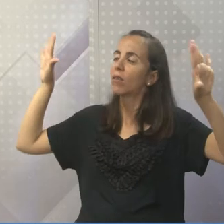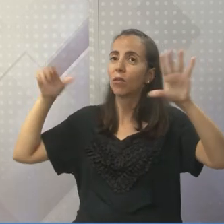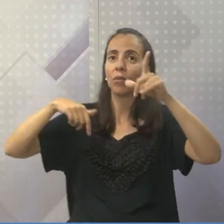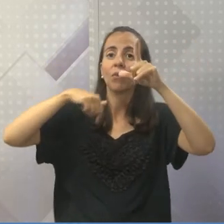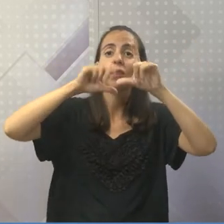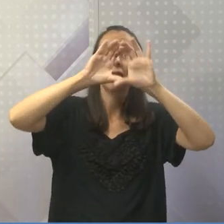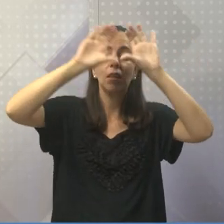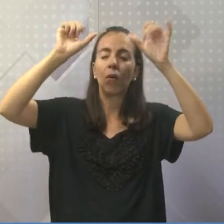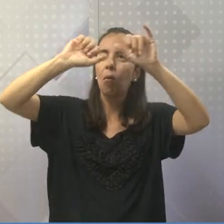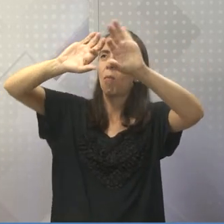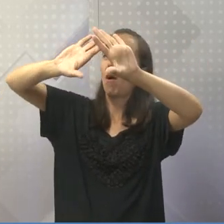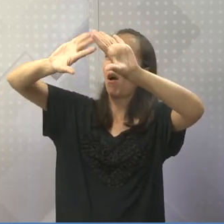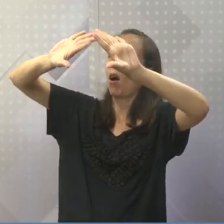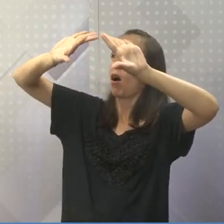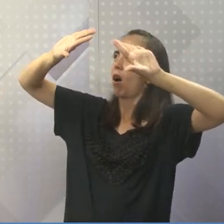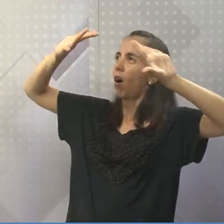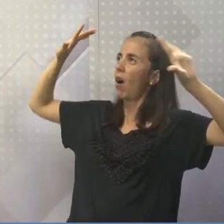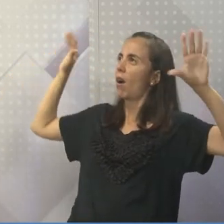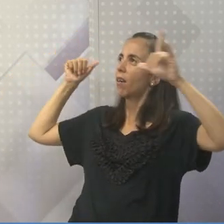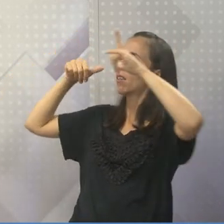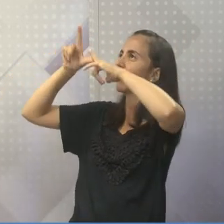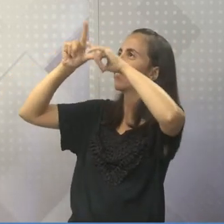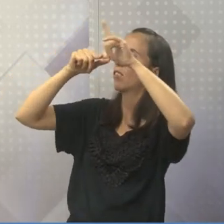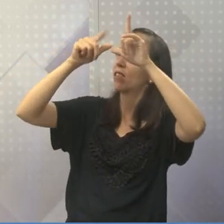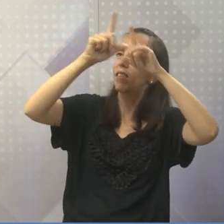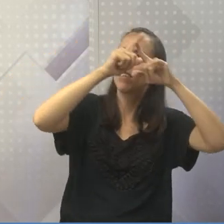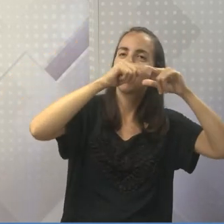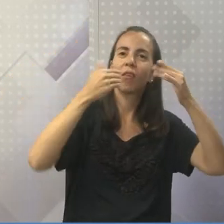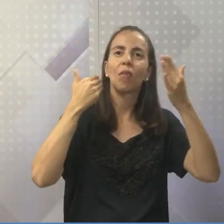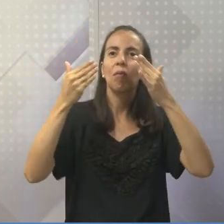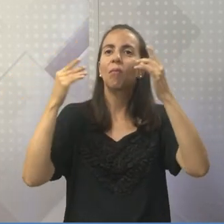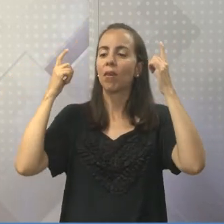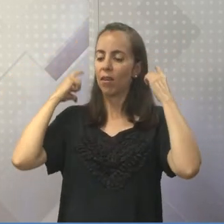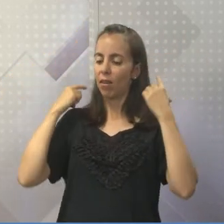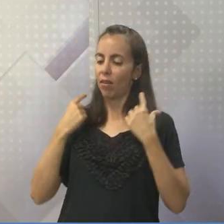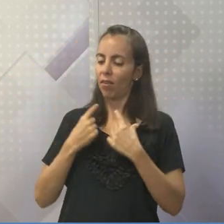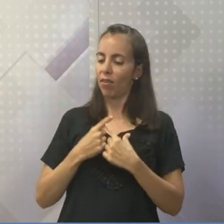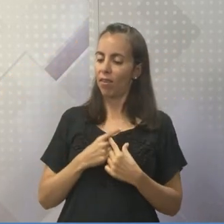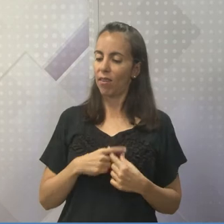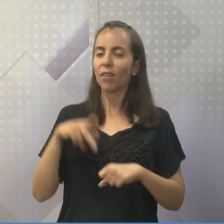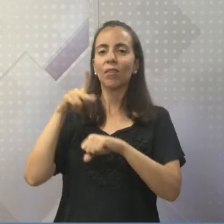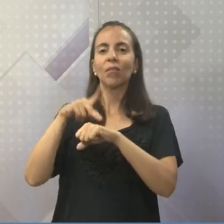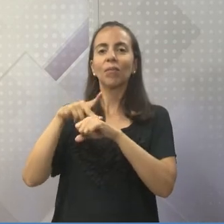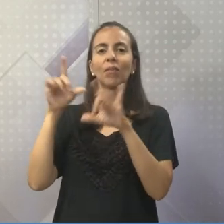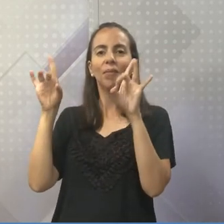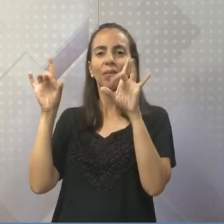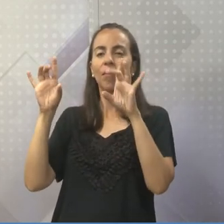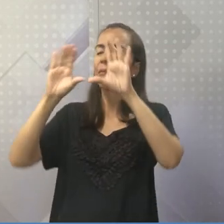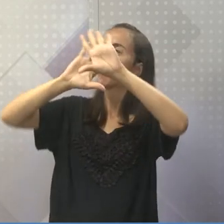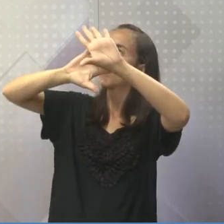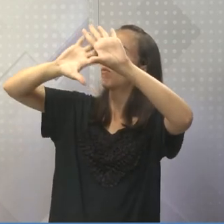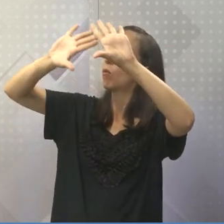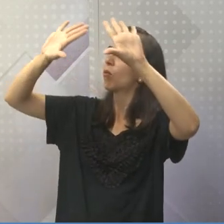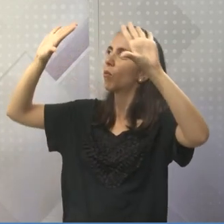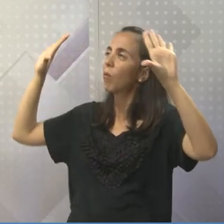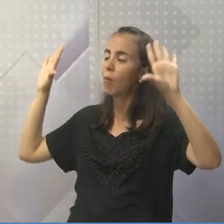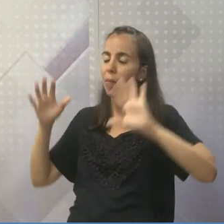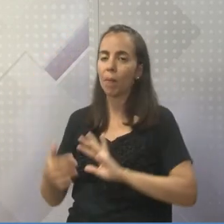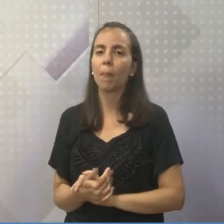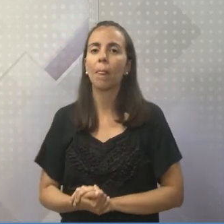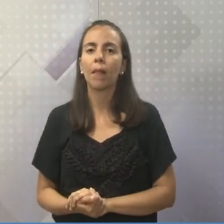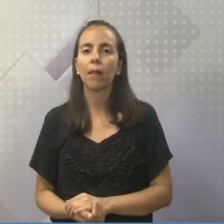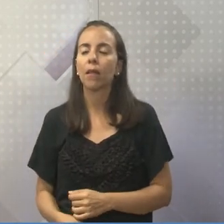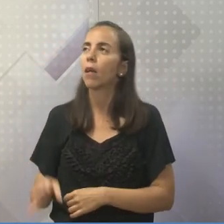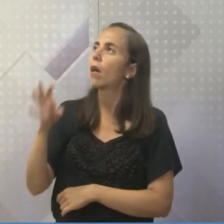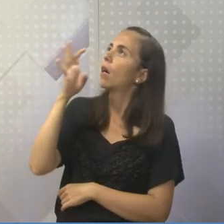estrelado, parecendo um colar de diamantes. Olha só que bonito! E então, ele tomado da